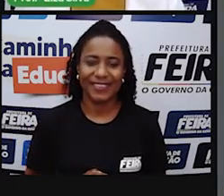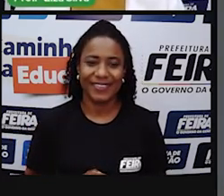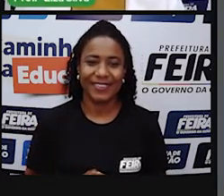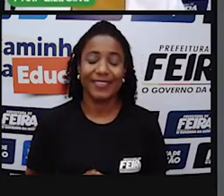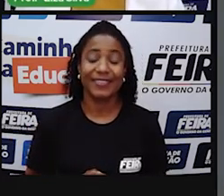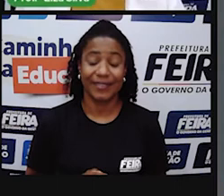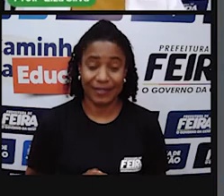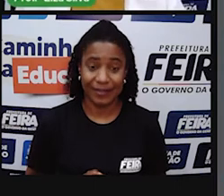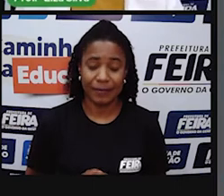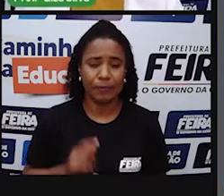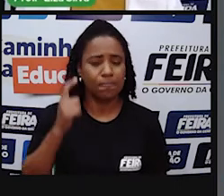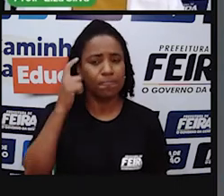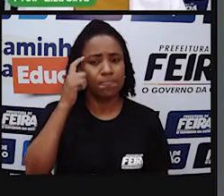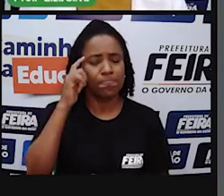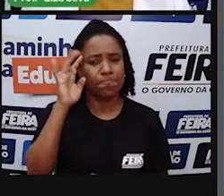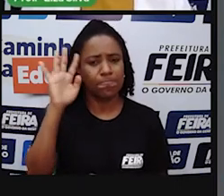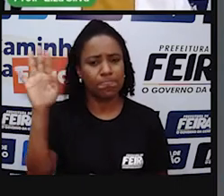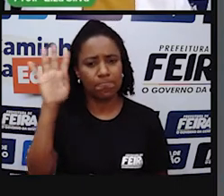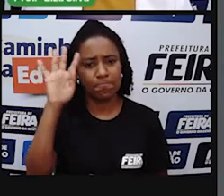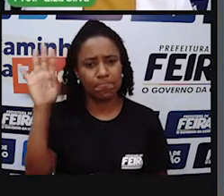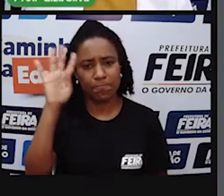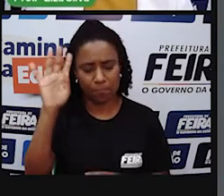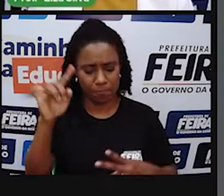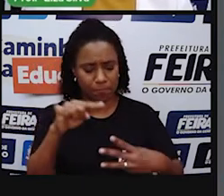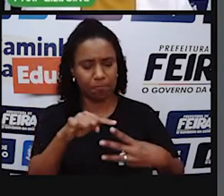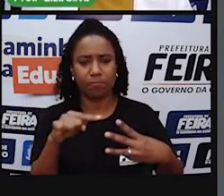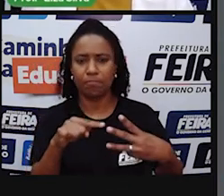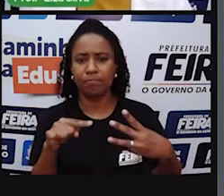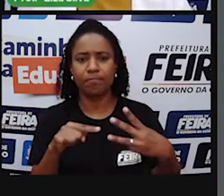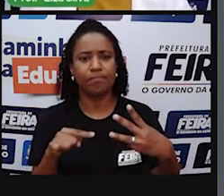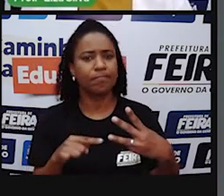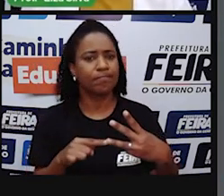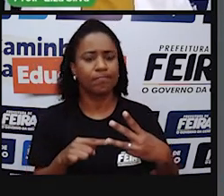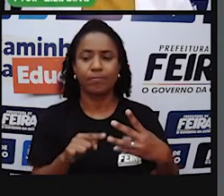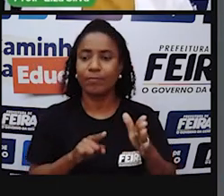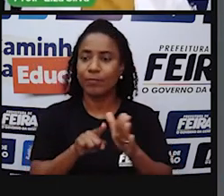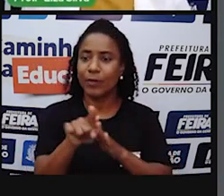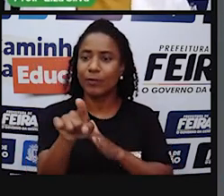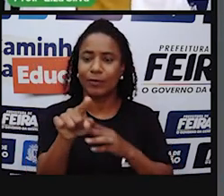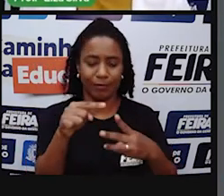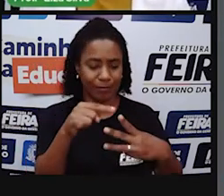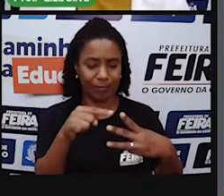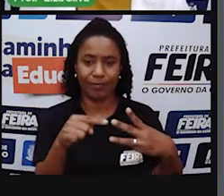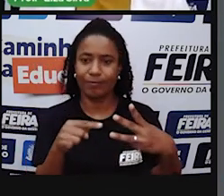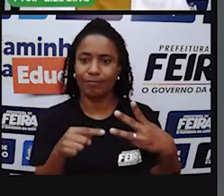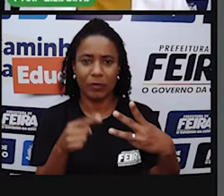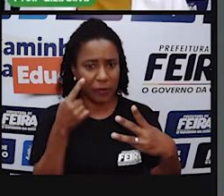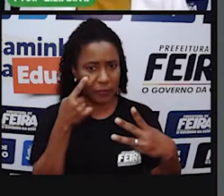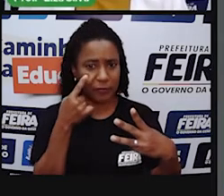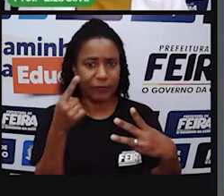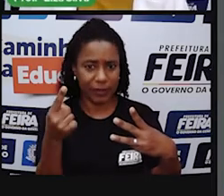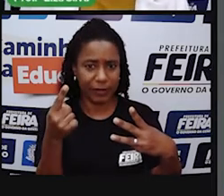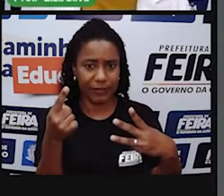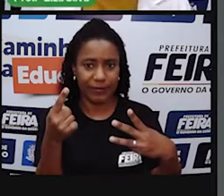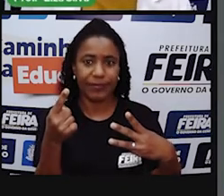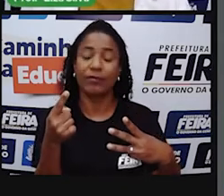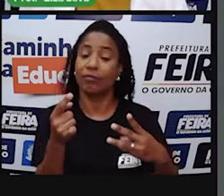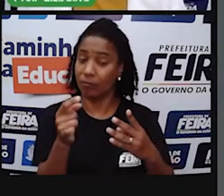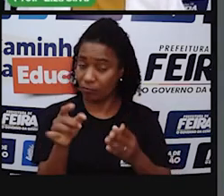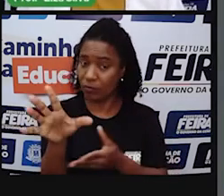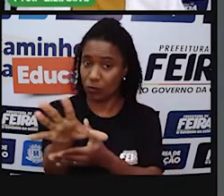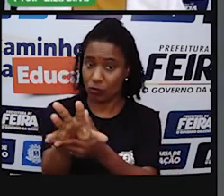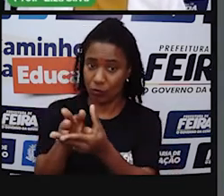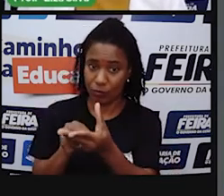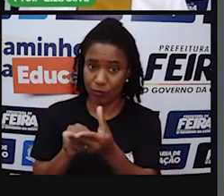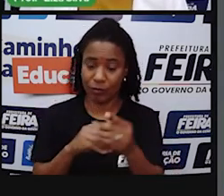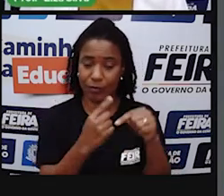pensar sobre essas três perguntas que estão aí disponibilizadas para vocês na imagem. Anote-as no